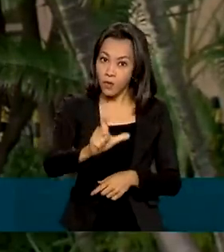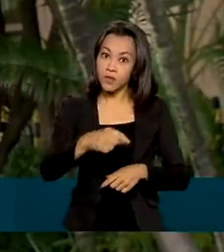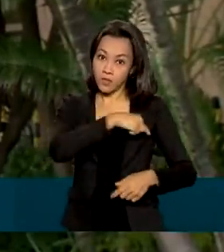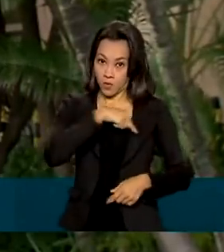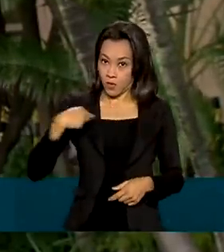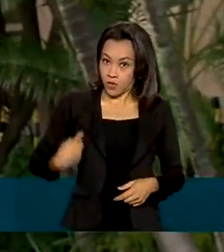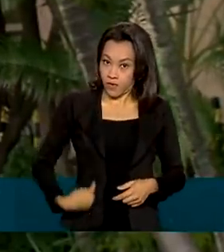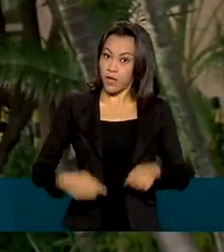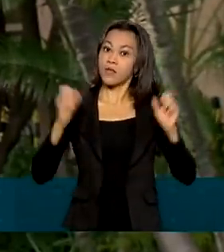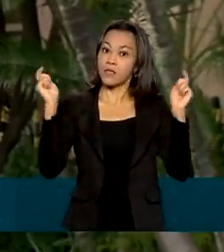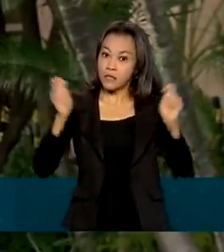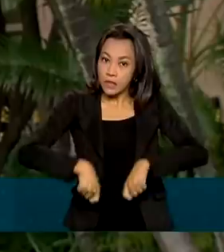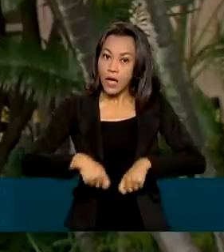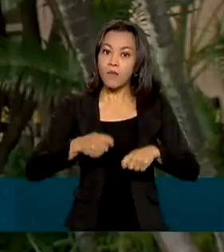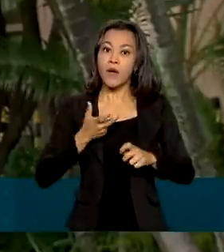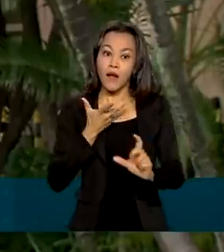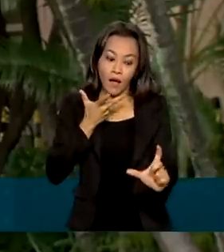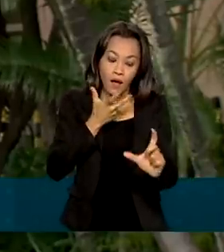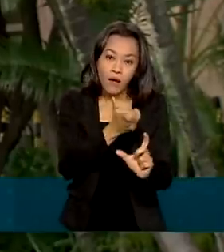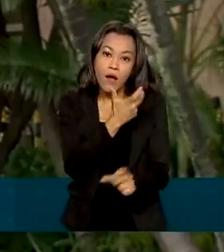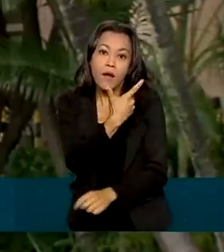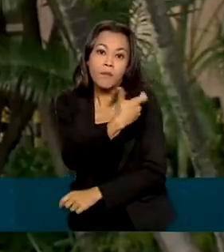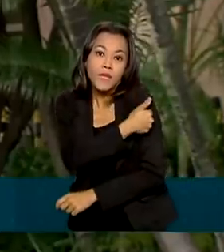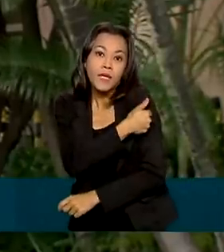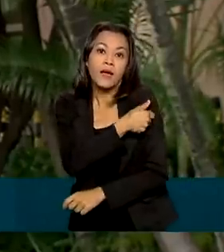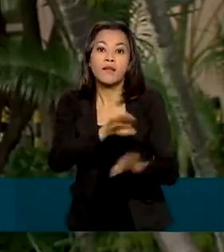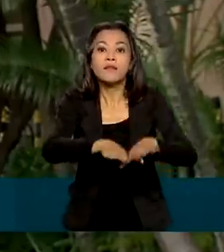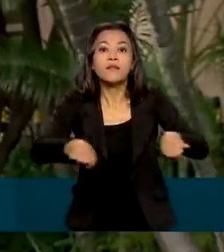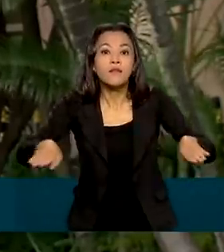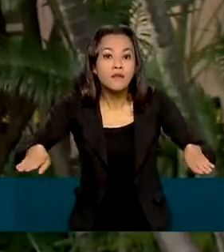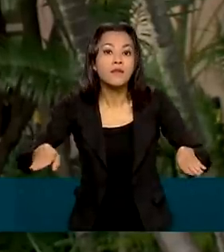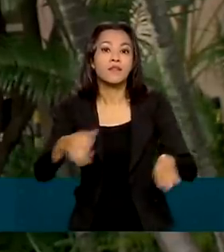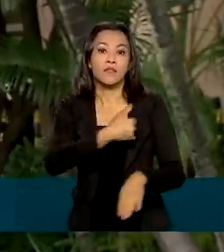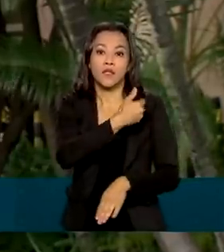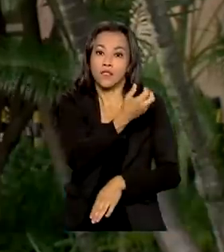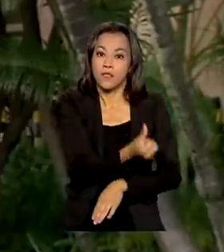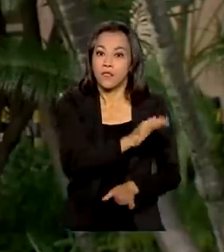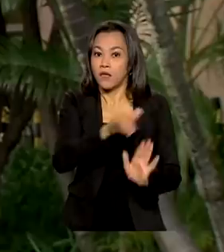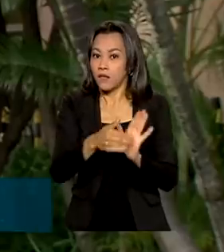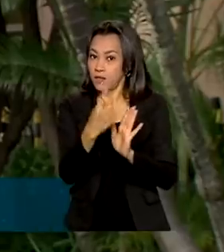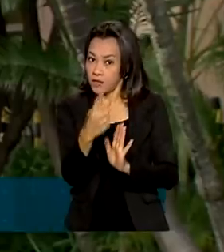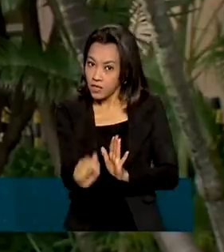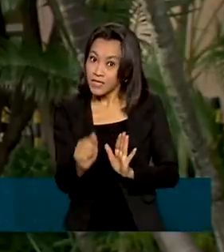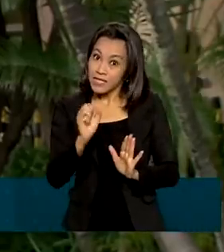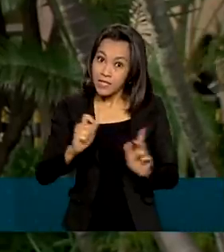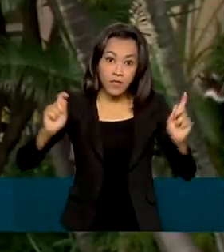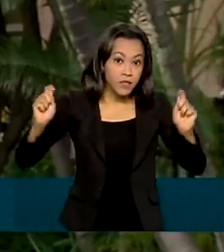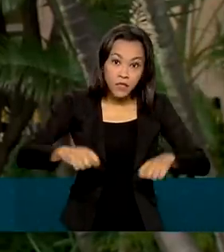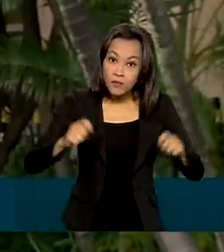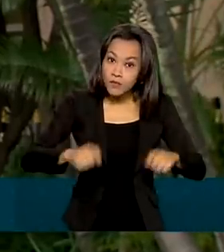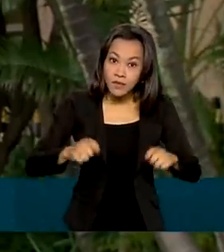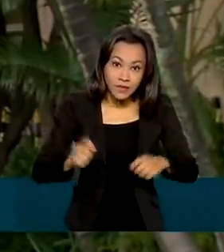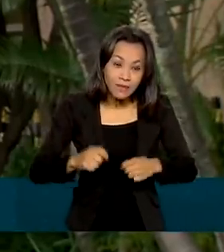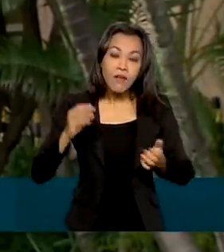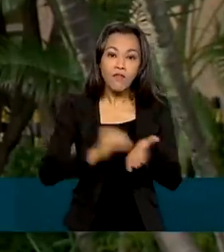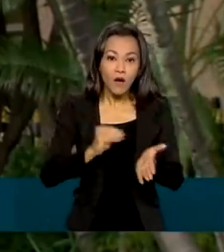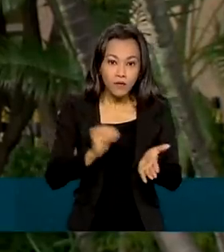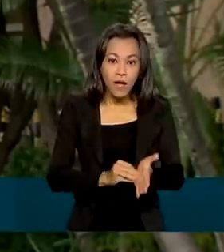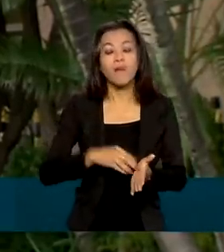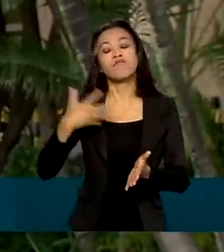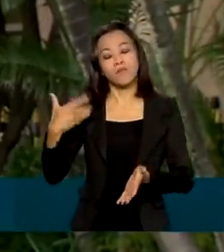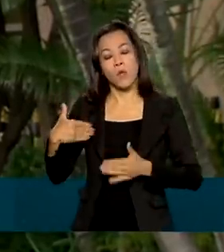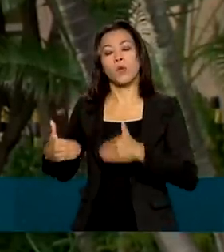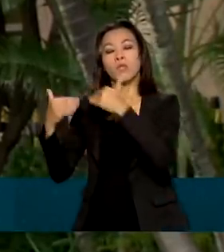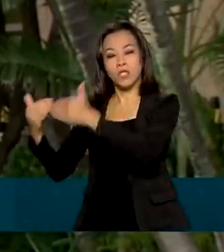ser aplicadas no público infantil. Se a quantidade que o governo tem ainda não for suficiente para a imunização das crianças, o Ministério